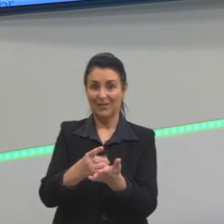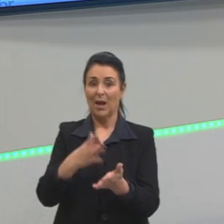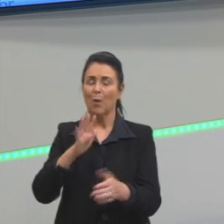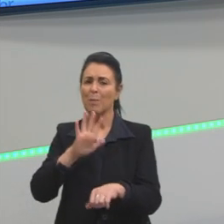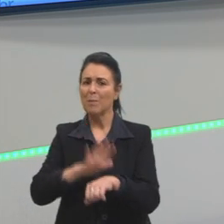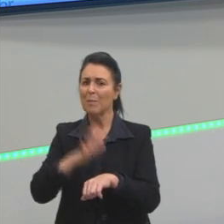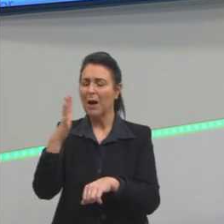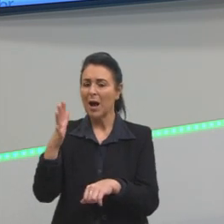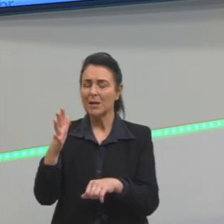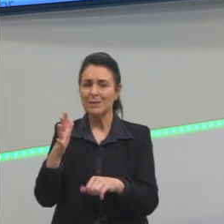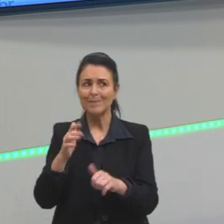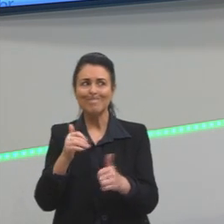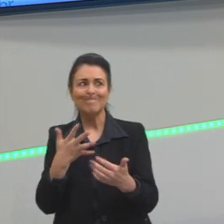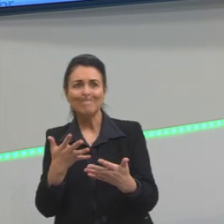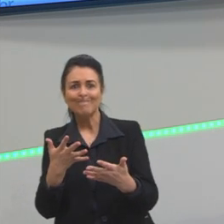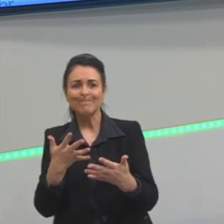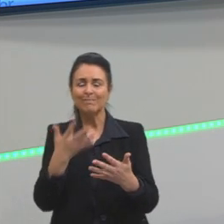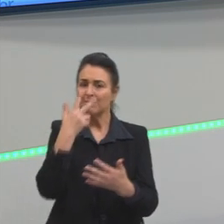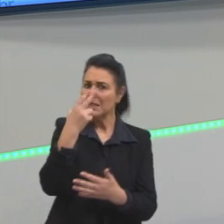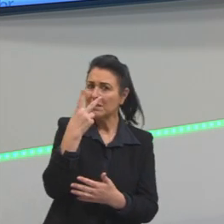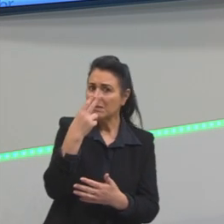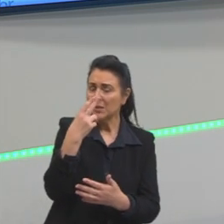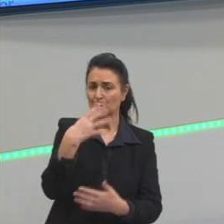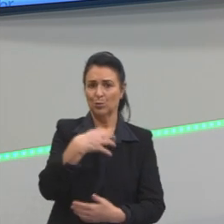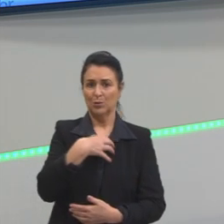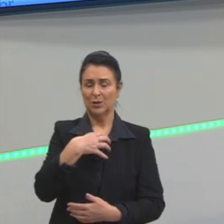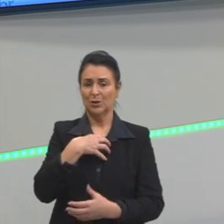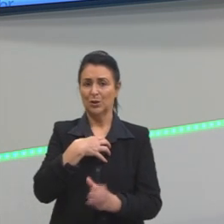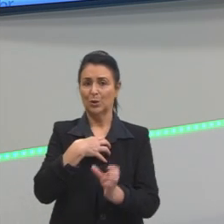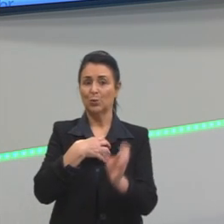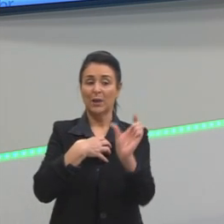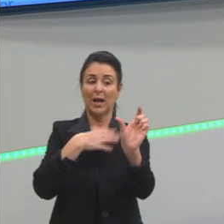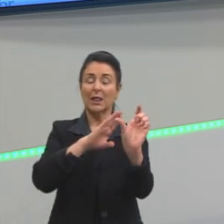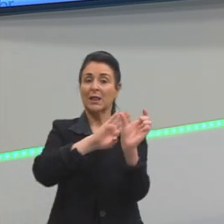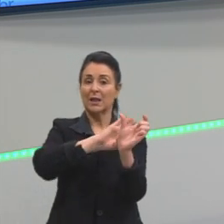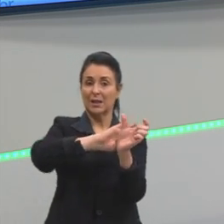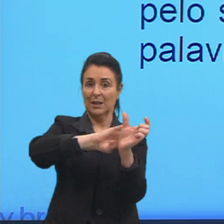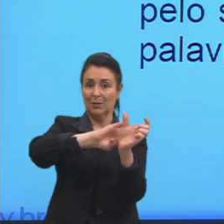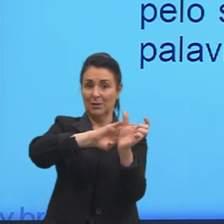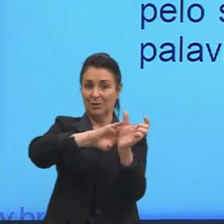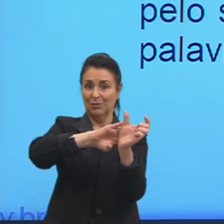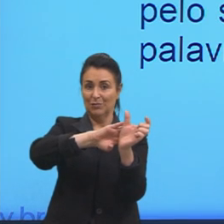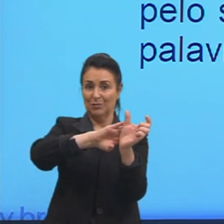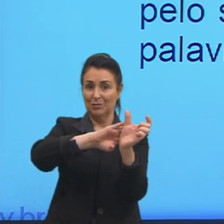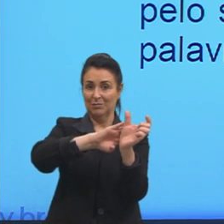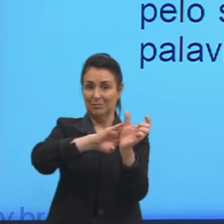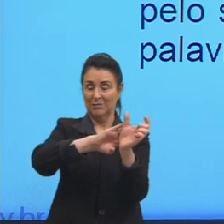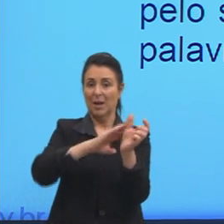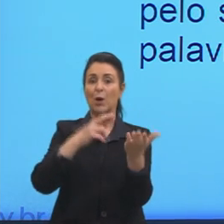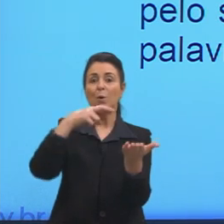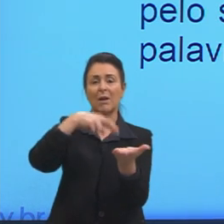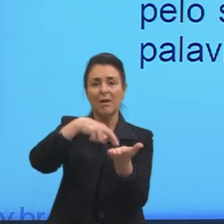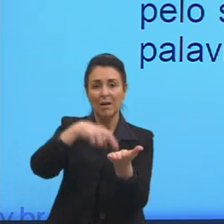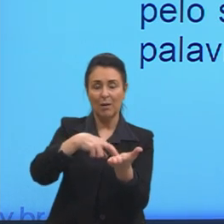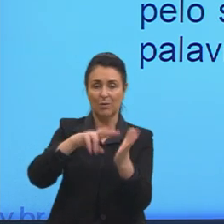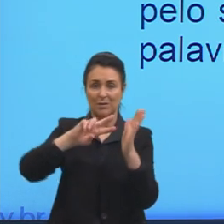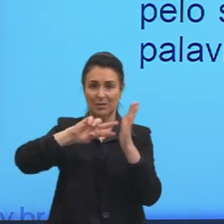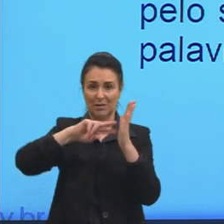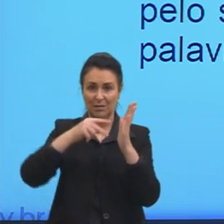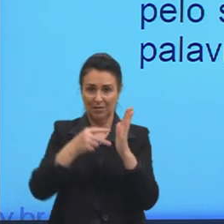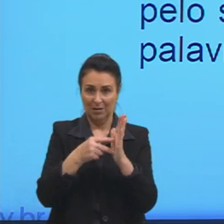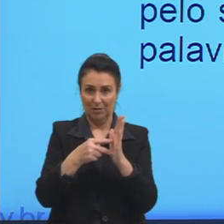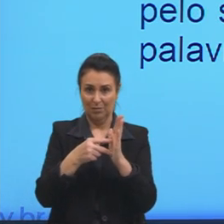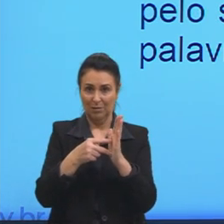mais próximo que a gente tem do sentido denotativo daquela palavra é o real significado é o que de